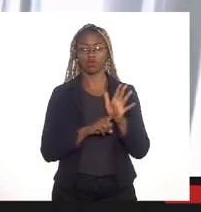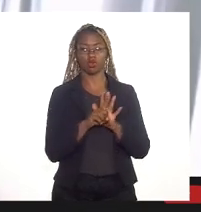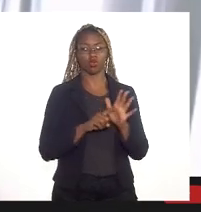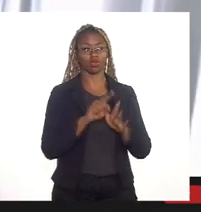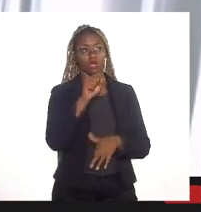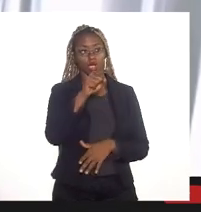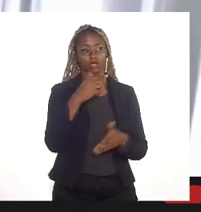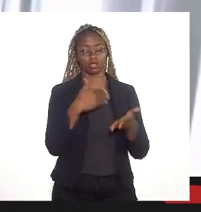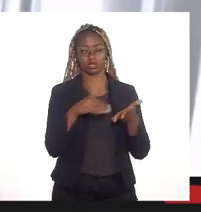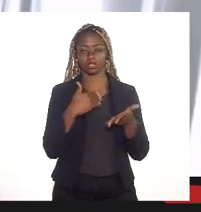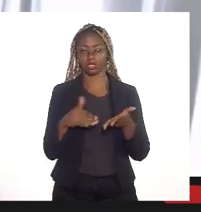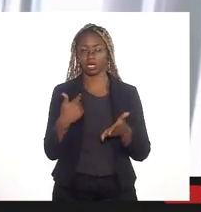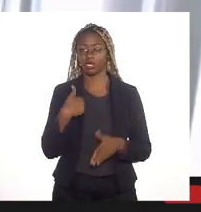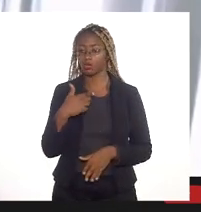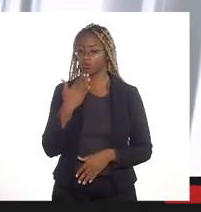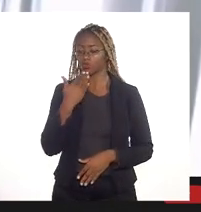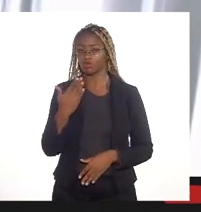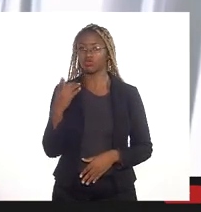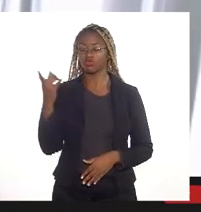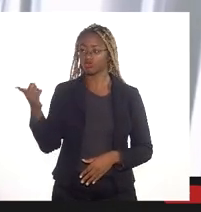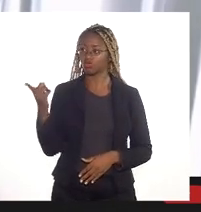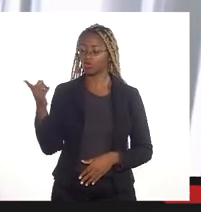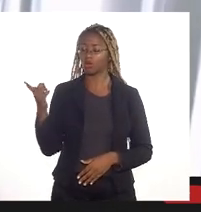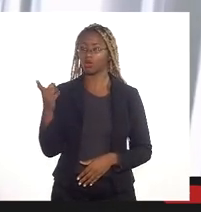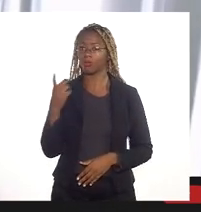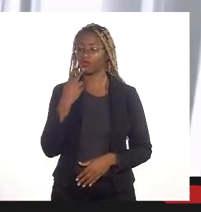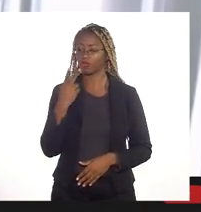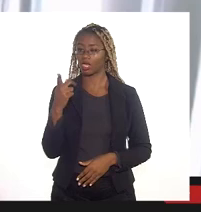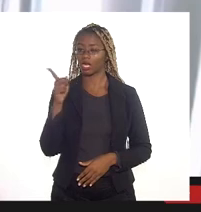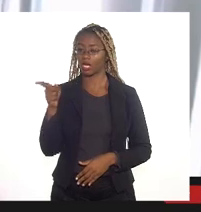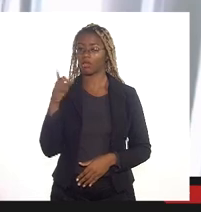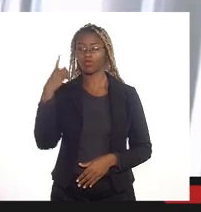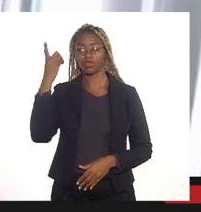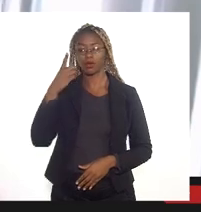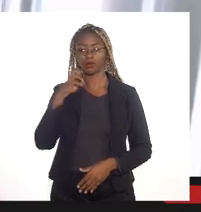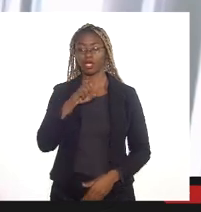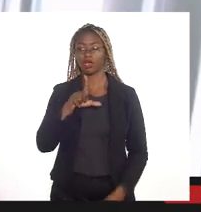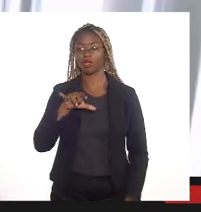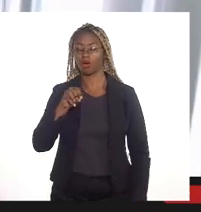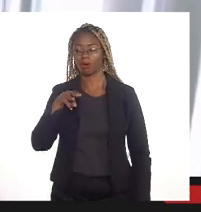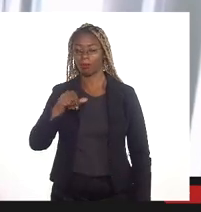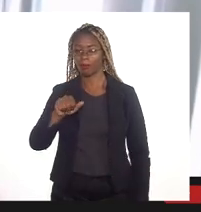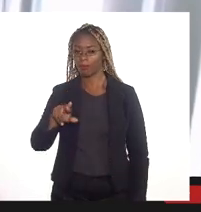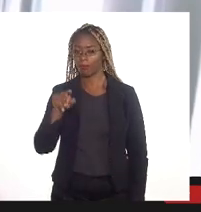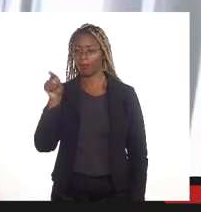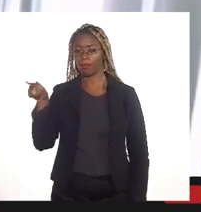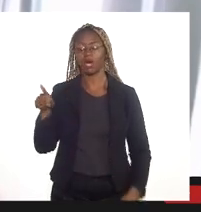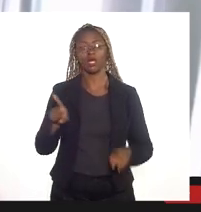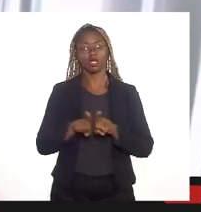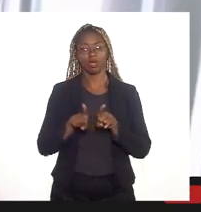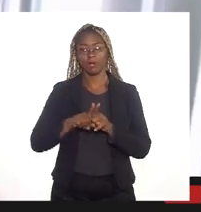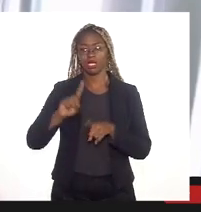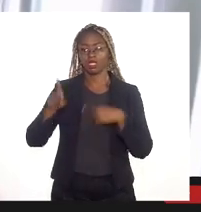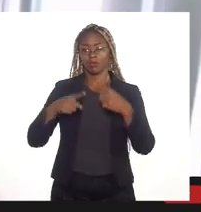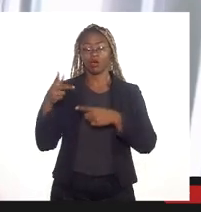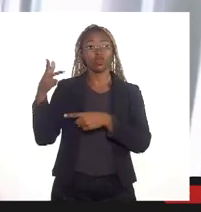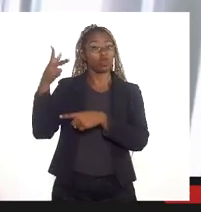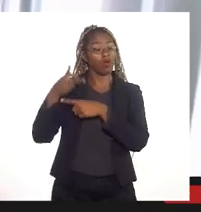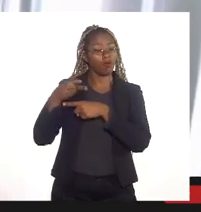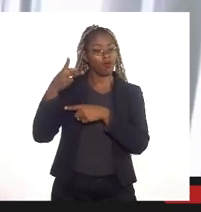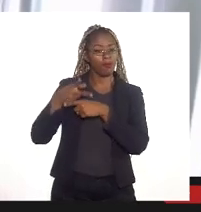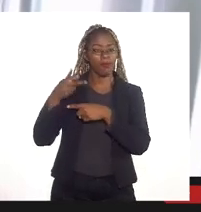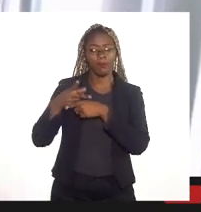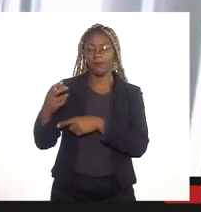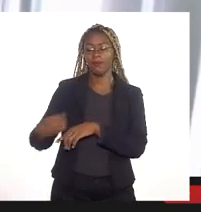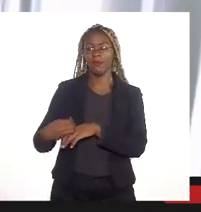secretário. Queria passar a palavra ao deputado Eleomar Coelho e em seguida nós vamos exibir o vídeo que